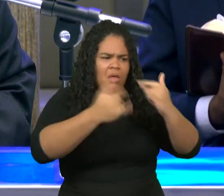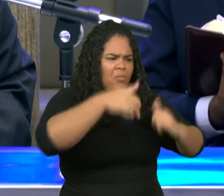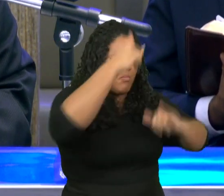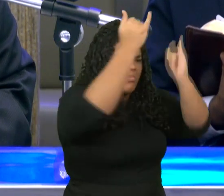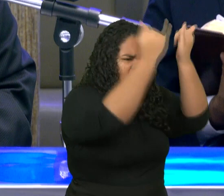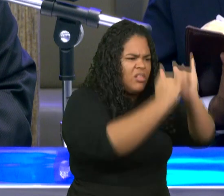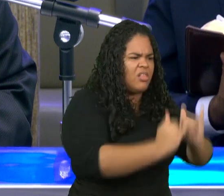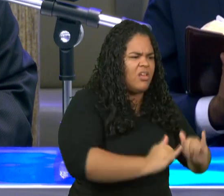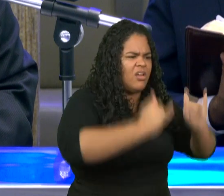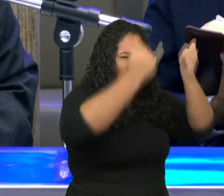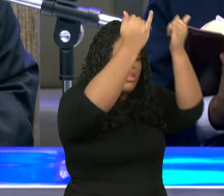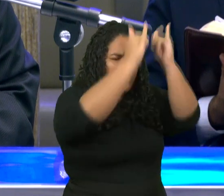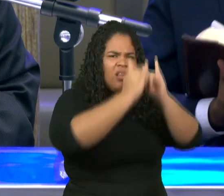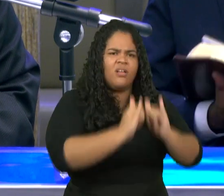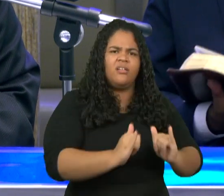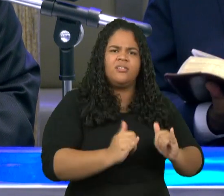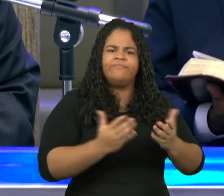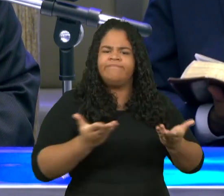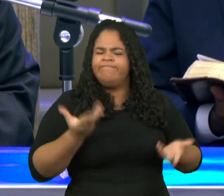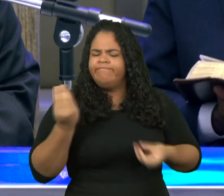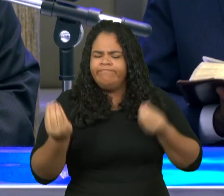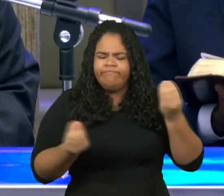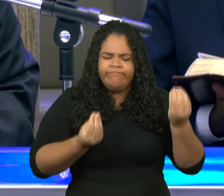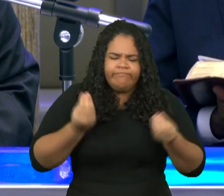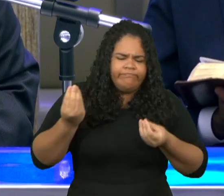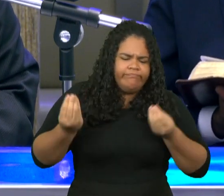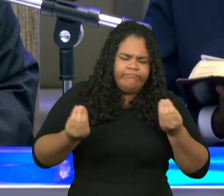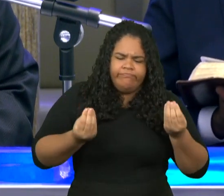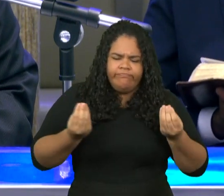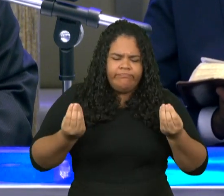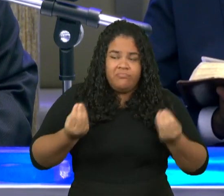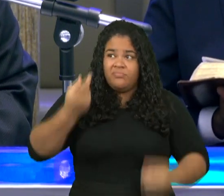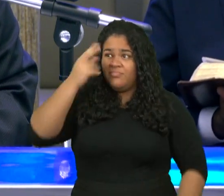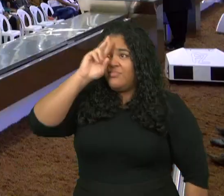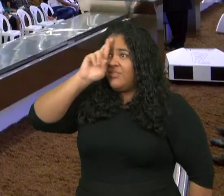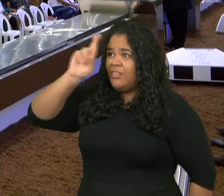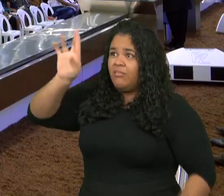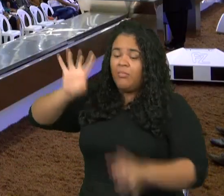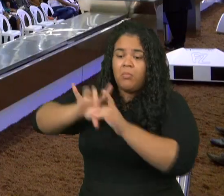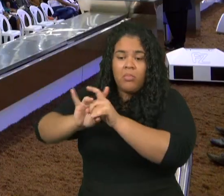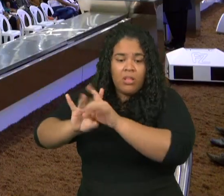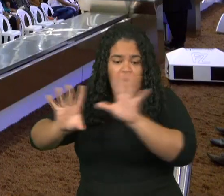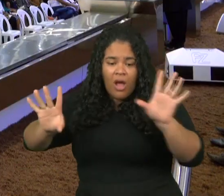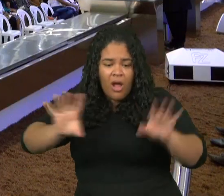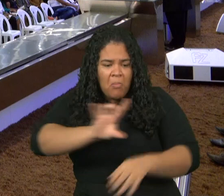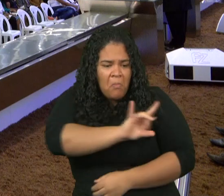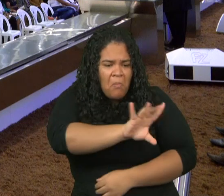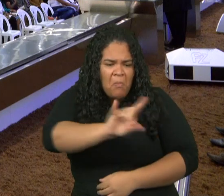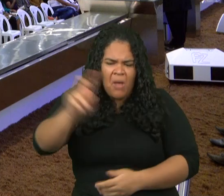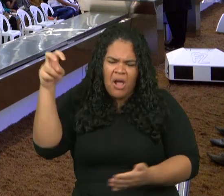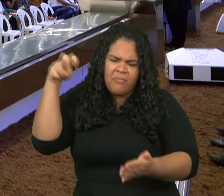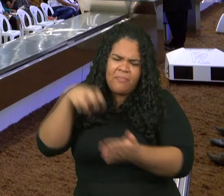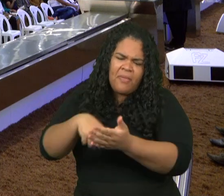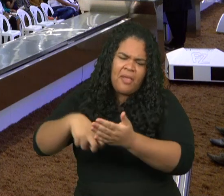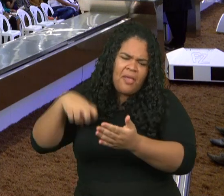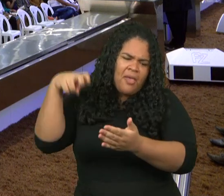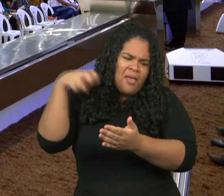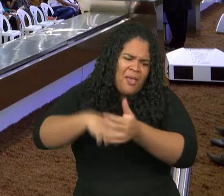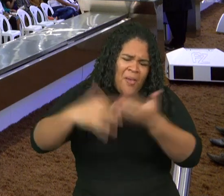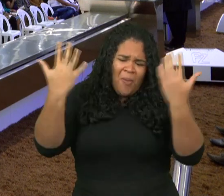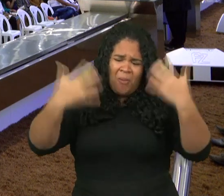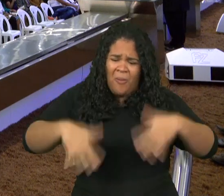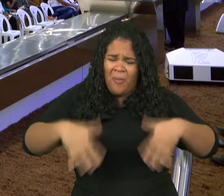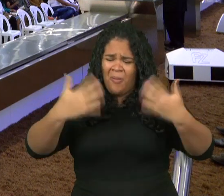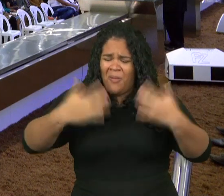então se tornará e vos fará mal e vos consumirá depois